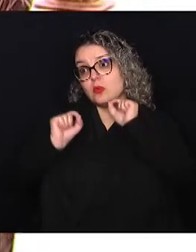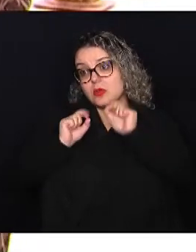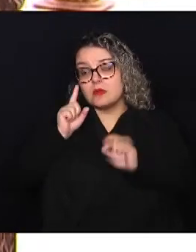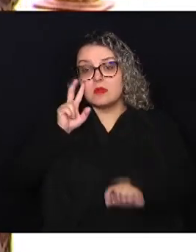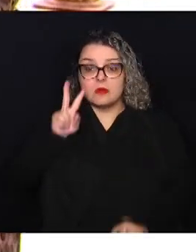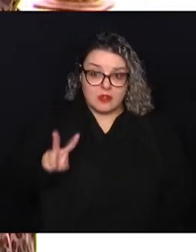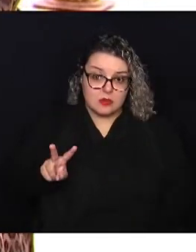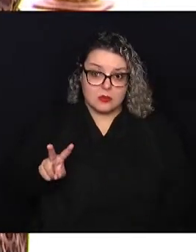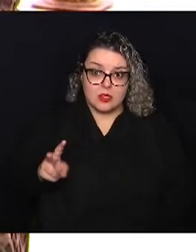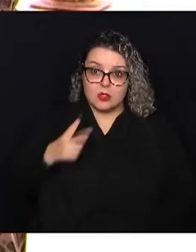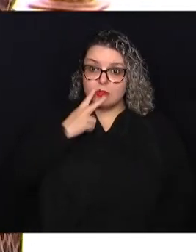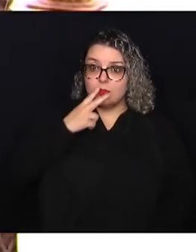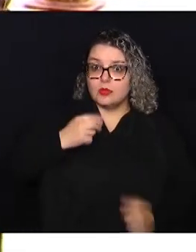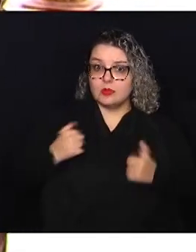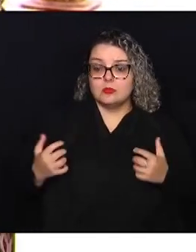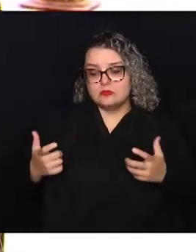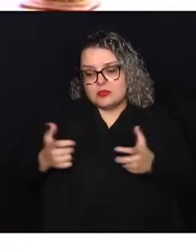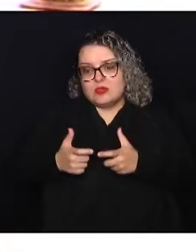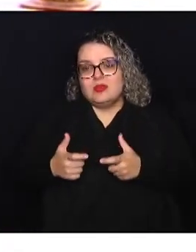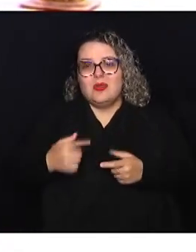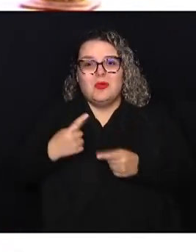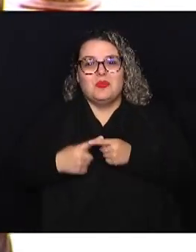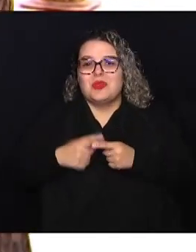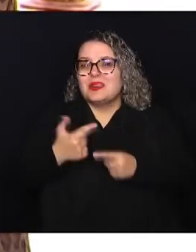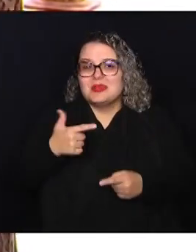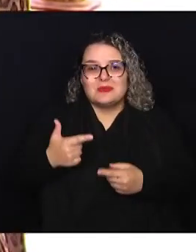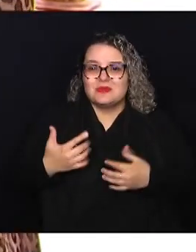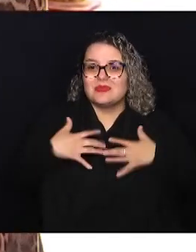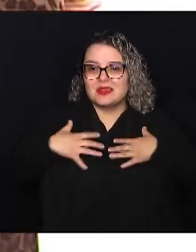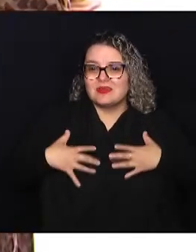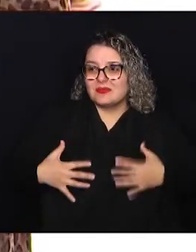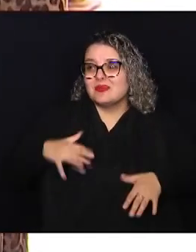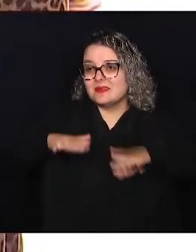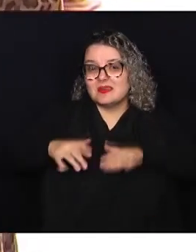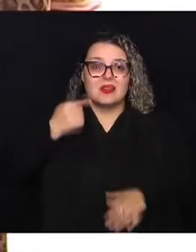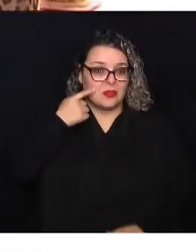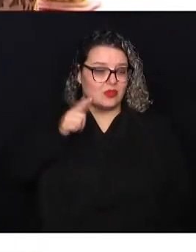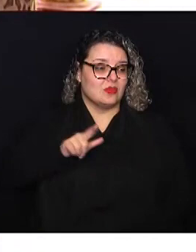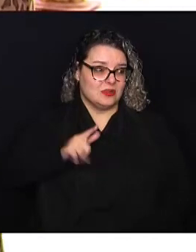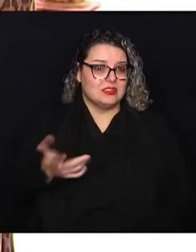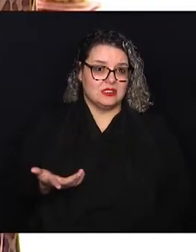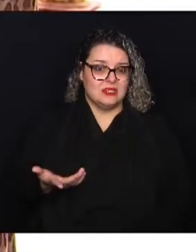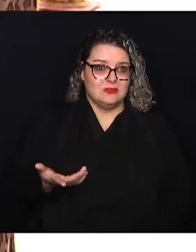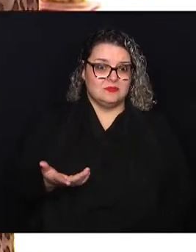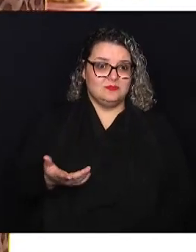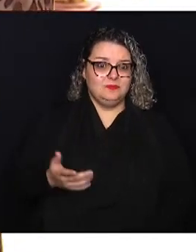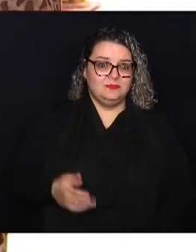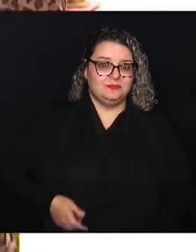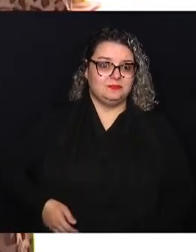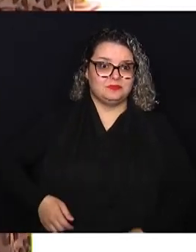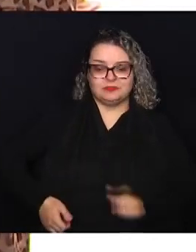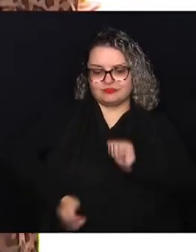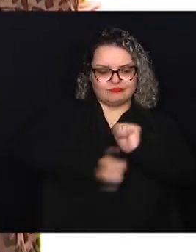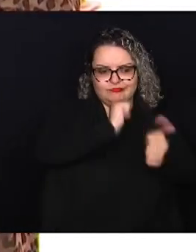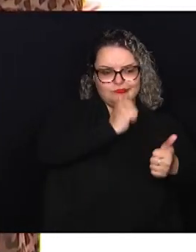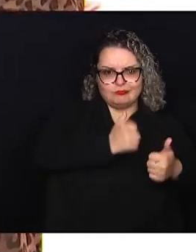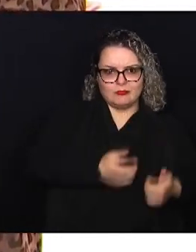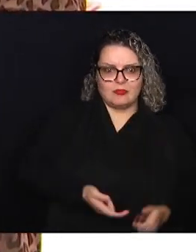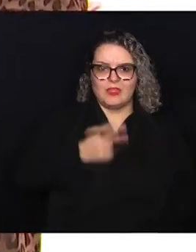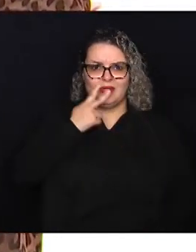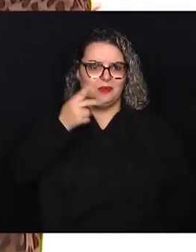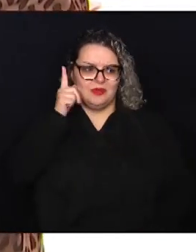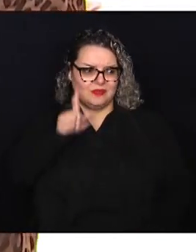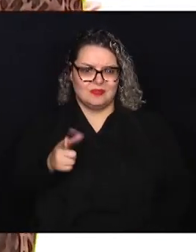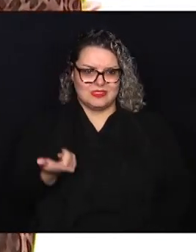pessoas fumam, elas diminuem o esporte porque realmente elas não têm condições físicas, às vezes. Claro. Você vai jogar uma bola fumando, você não vai